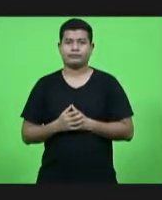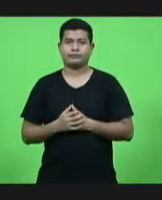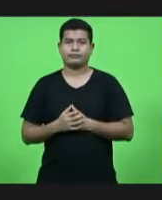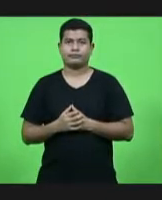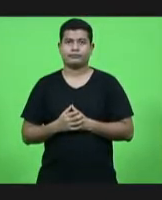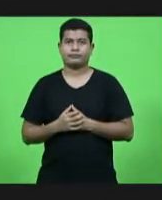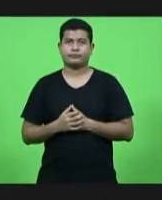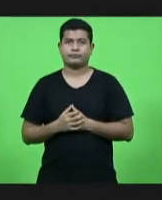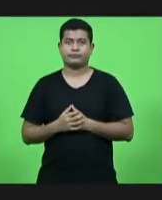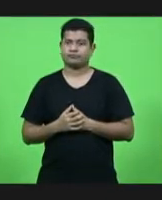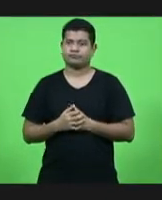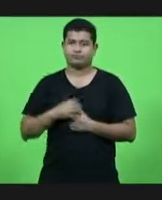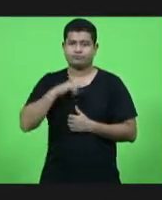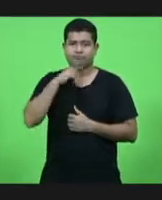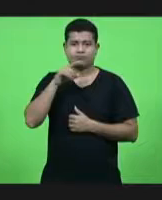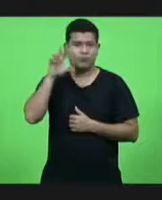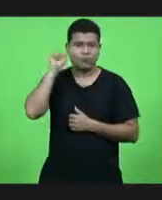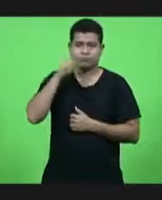Ainda não.